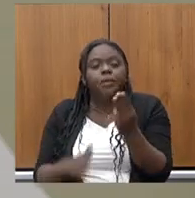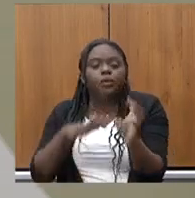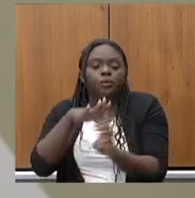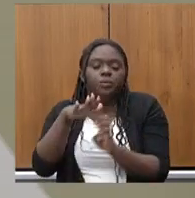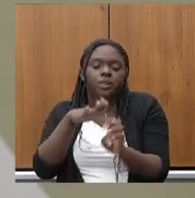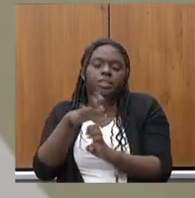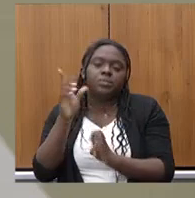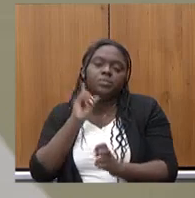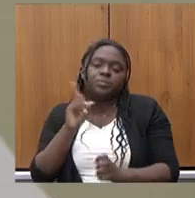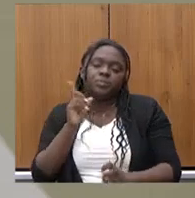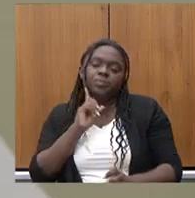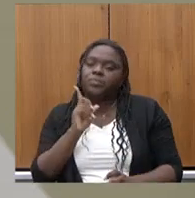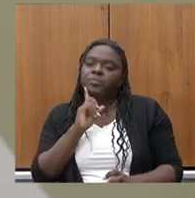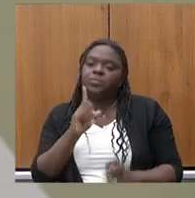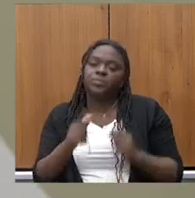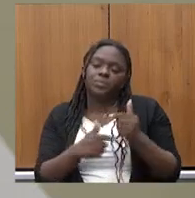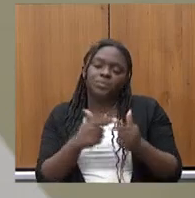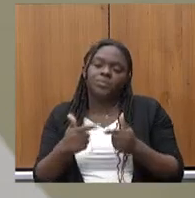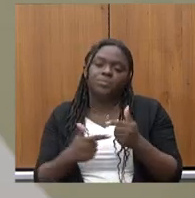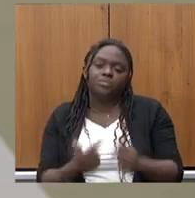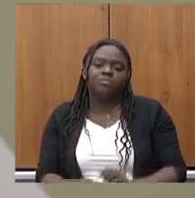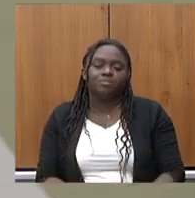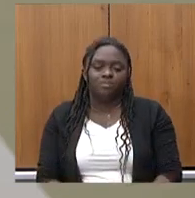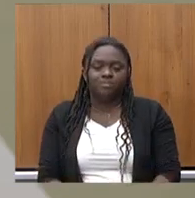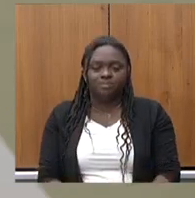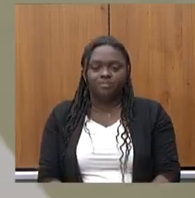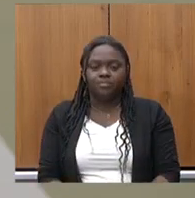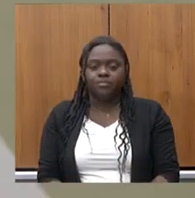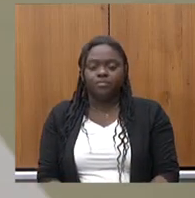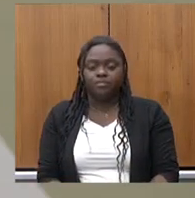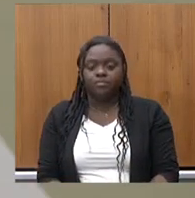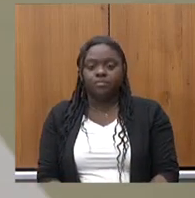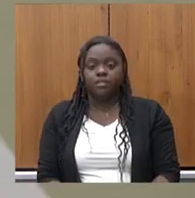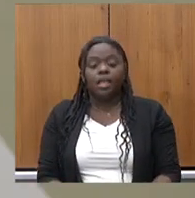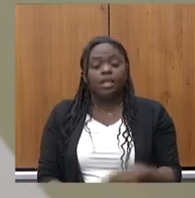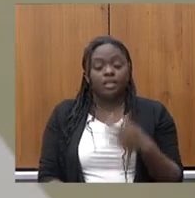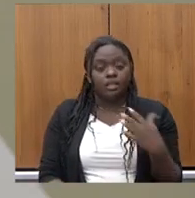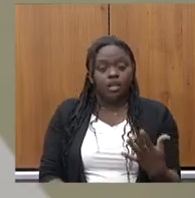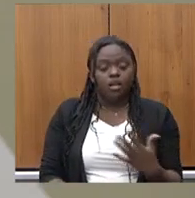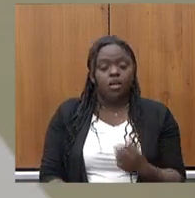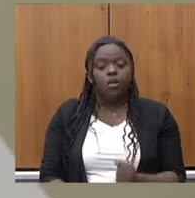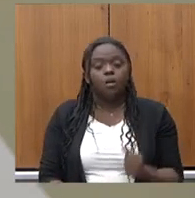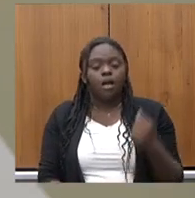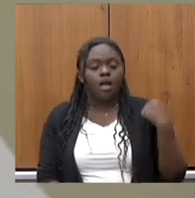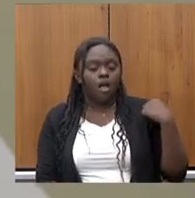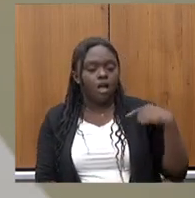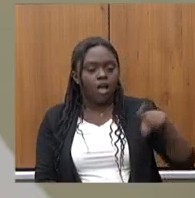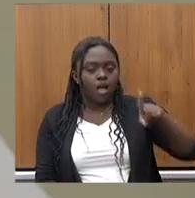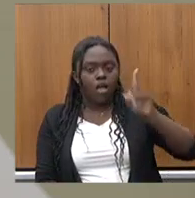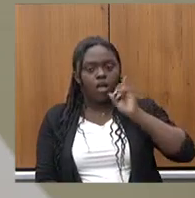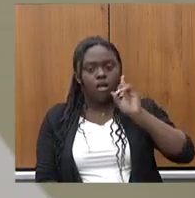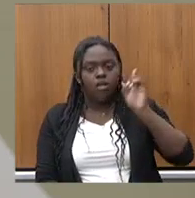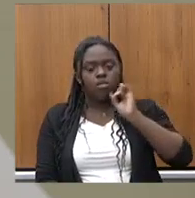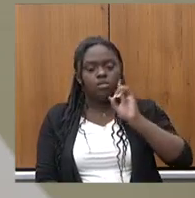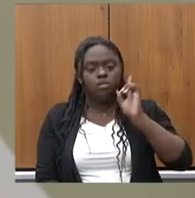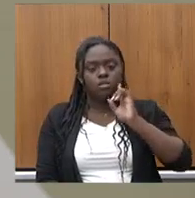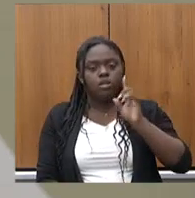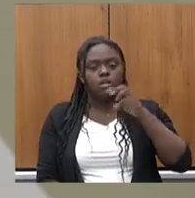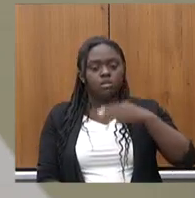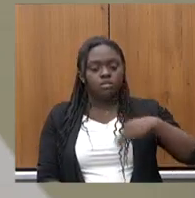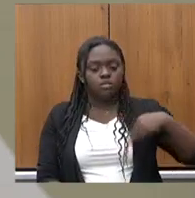operando nessa plataforma. Ou seja, essa ida aos Estados Unidos, essa missão